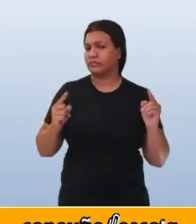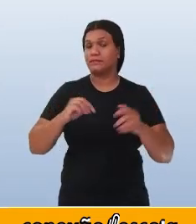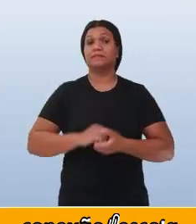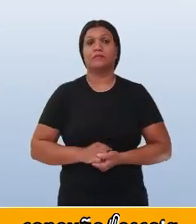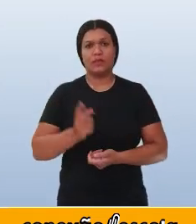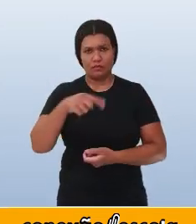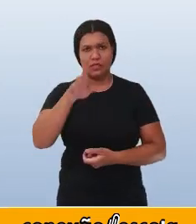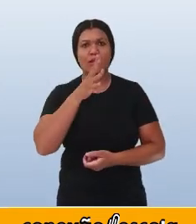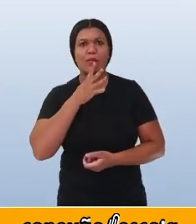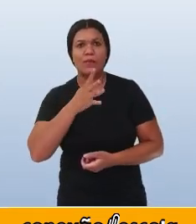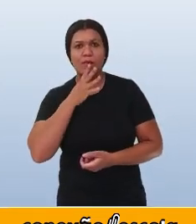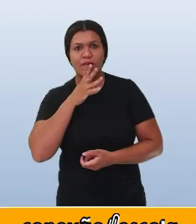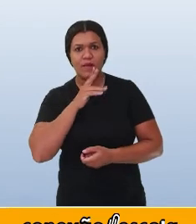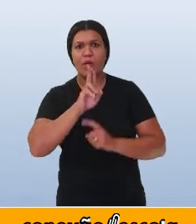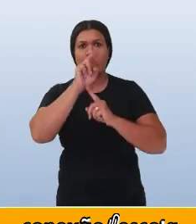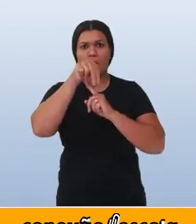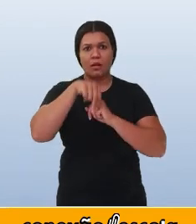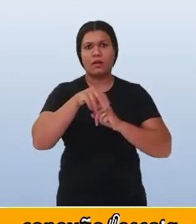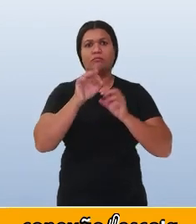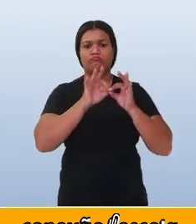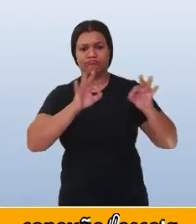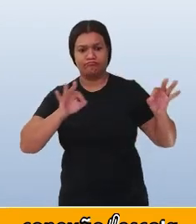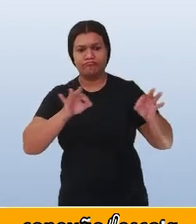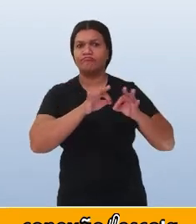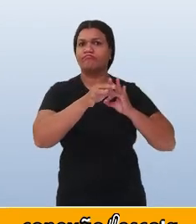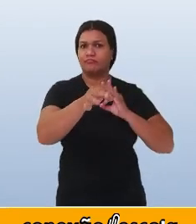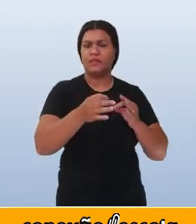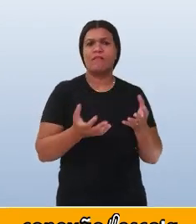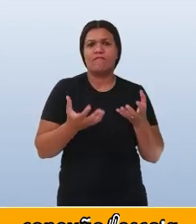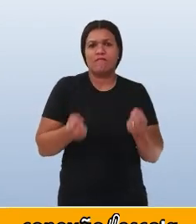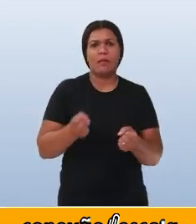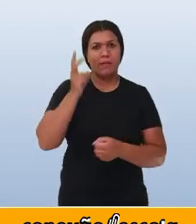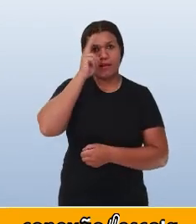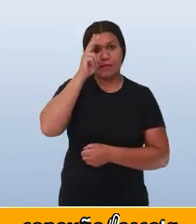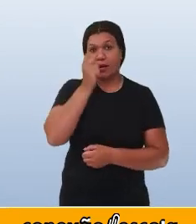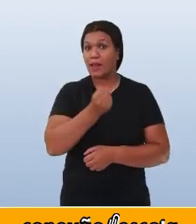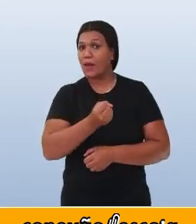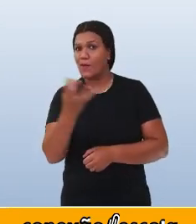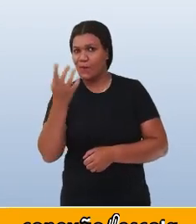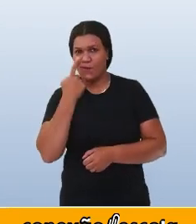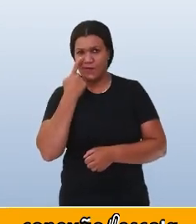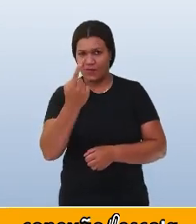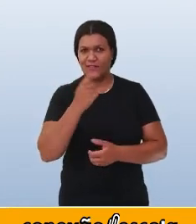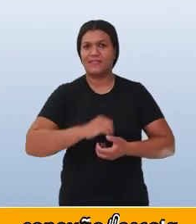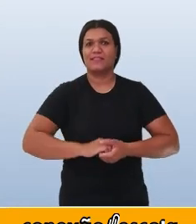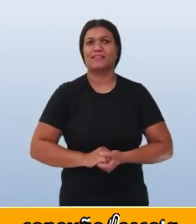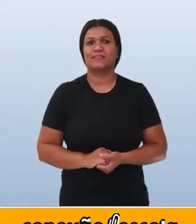conhece as unidades de medidas? Vamos relembrar algumas delas.